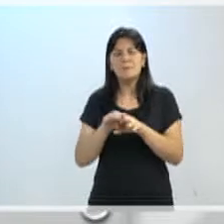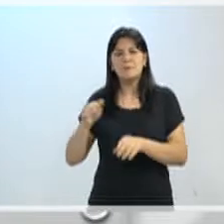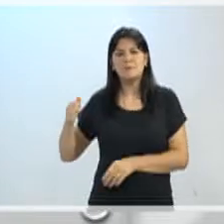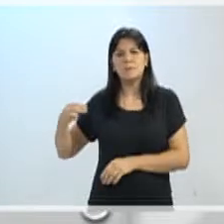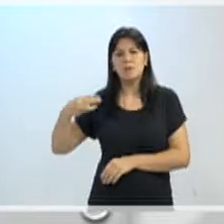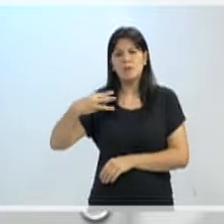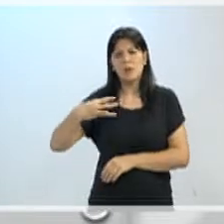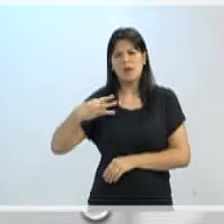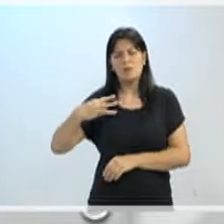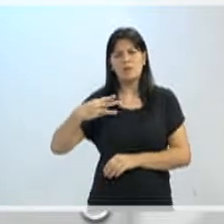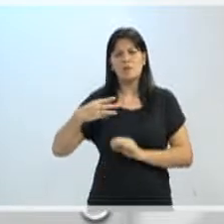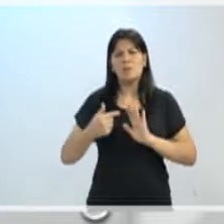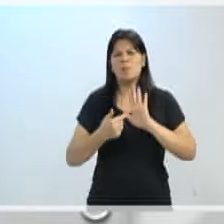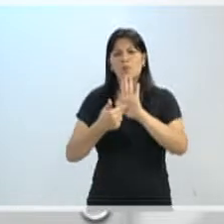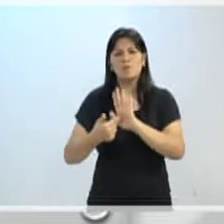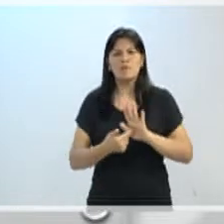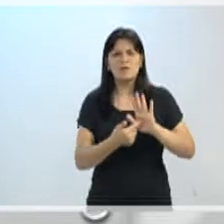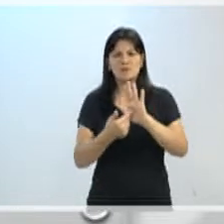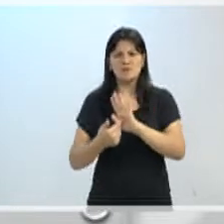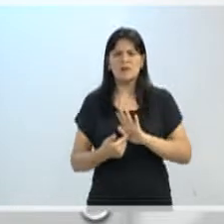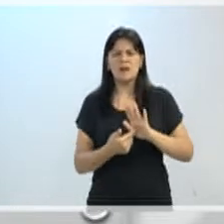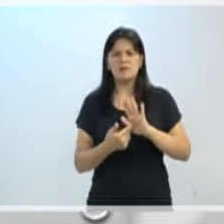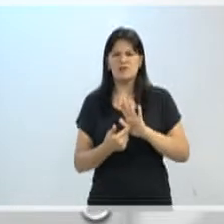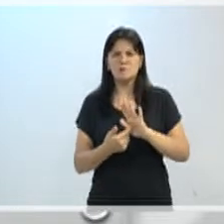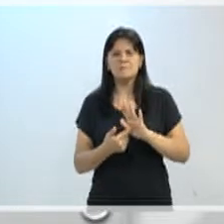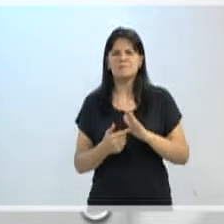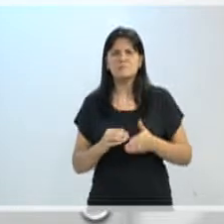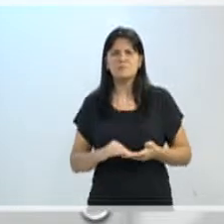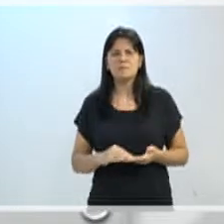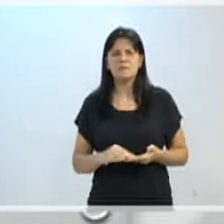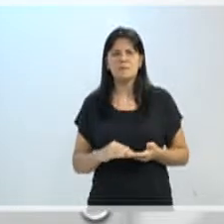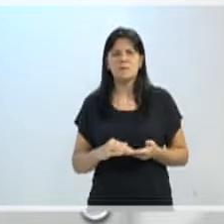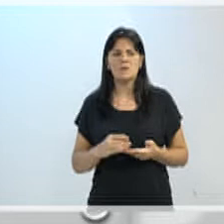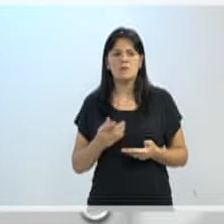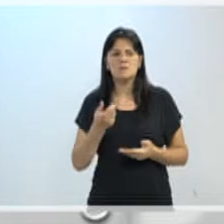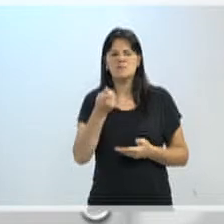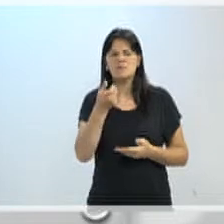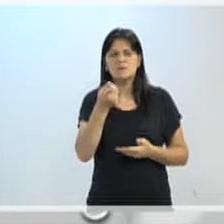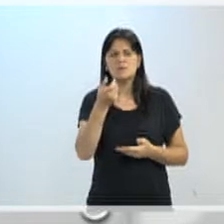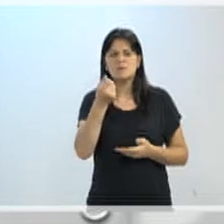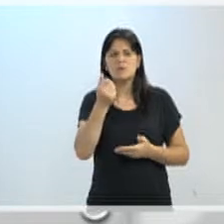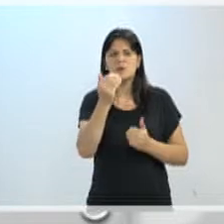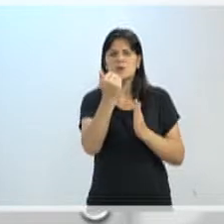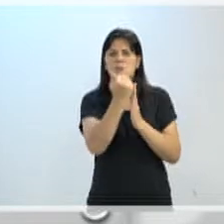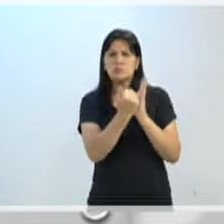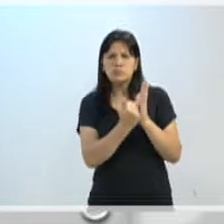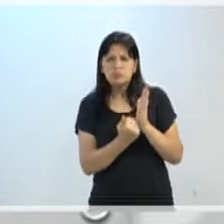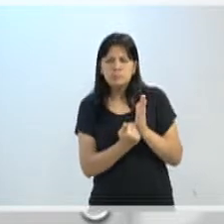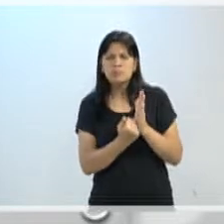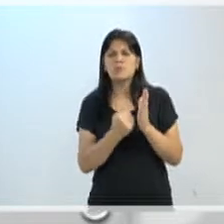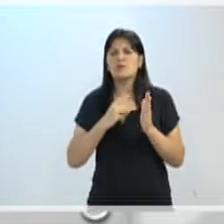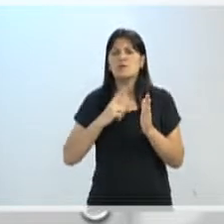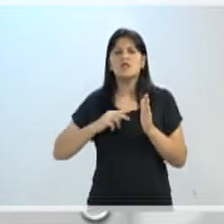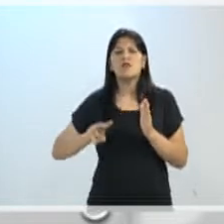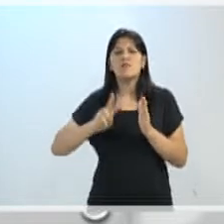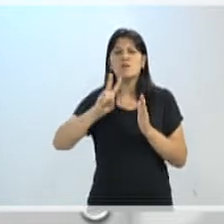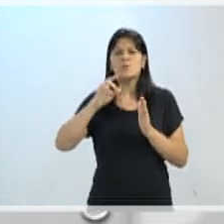descontado, que vem lá da primeira revisão periódica, onde está todos esses valores que nos são informados através